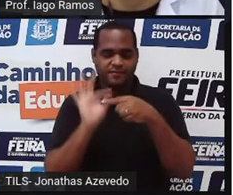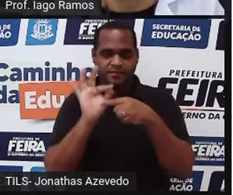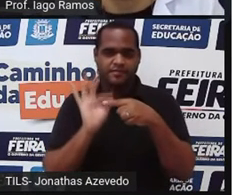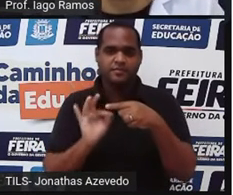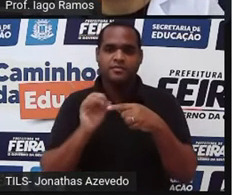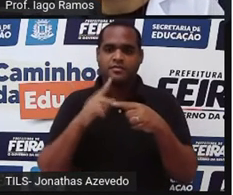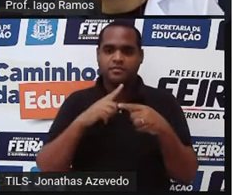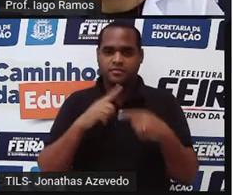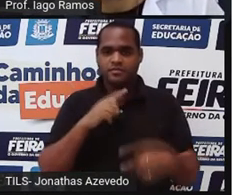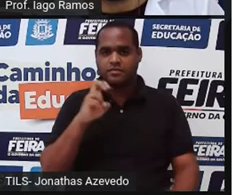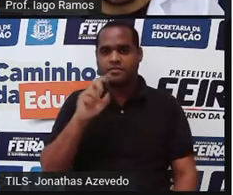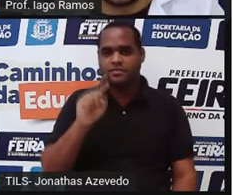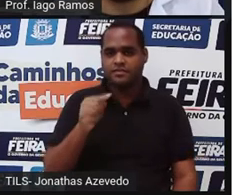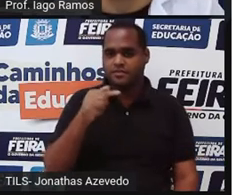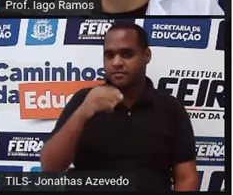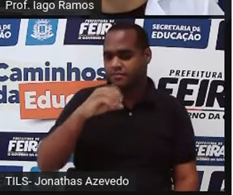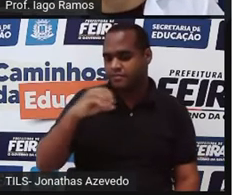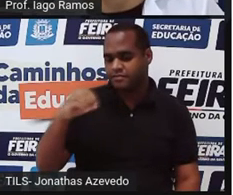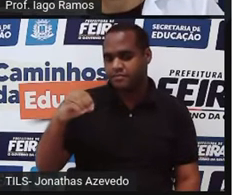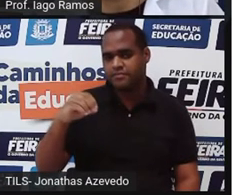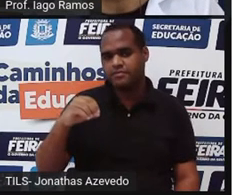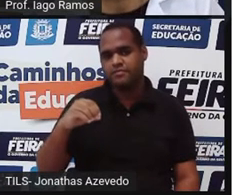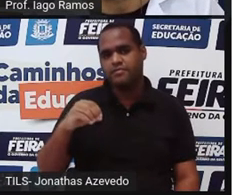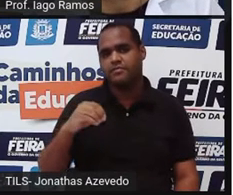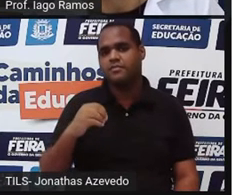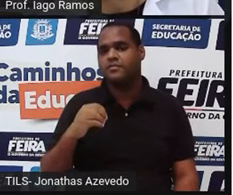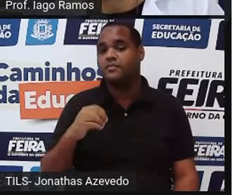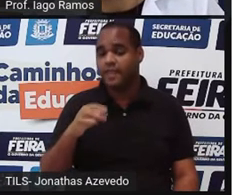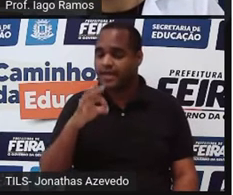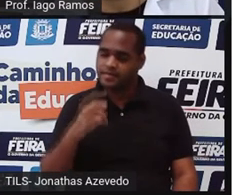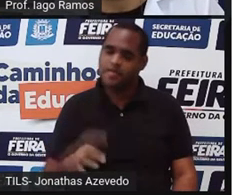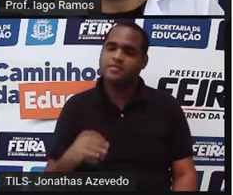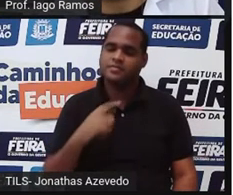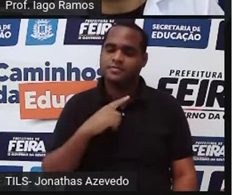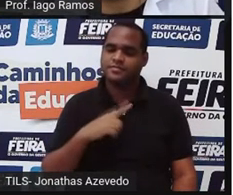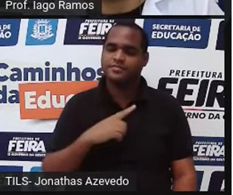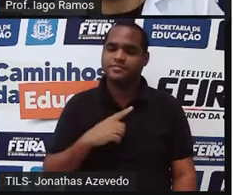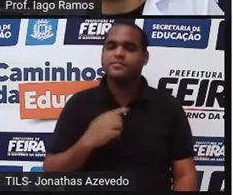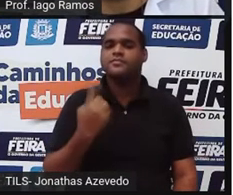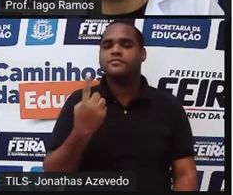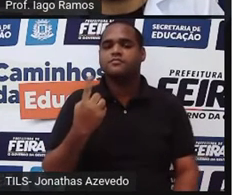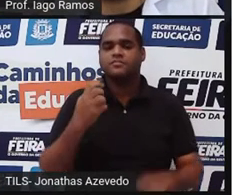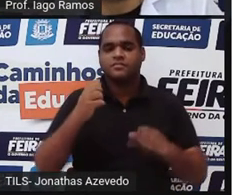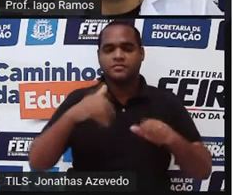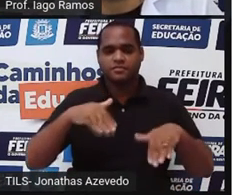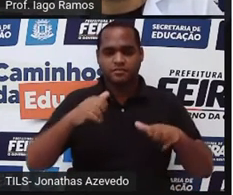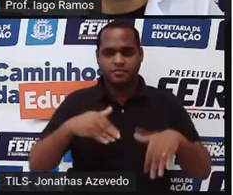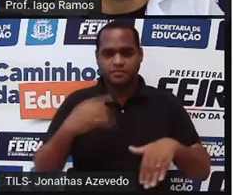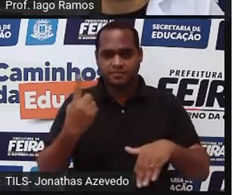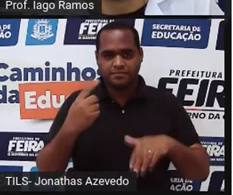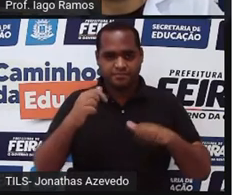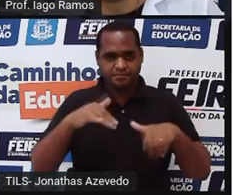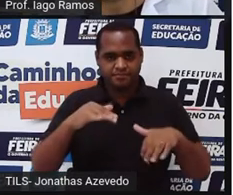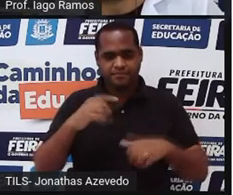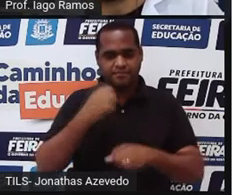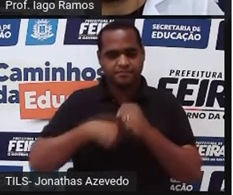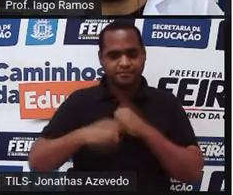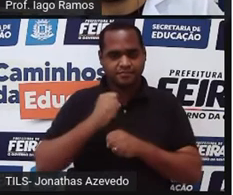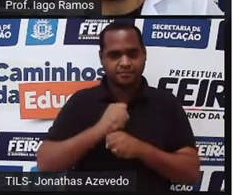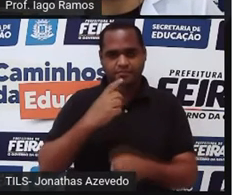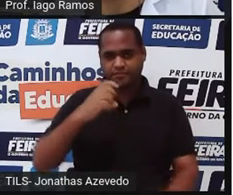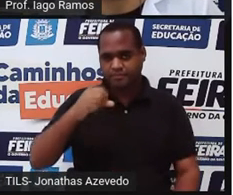5.700 já é racional. De 1º de setembro de 1971.